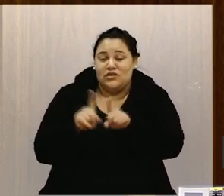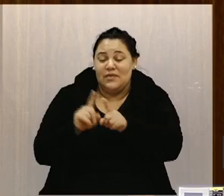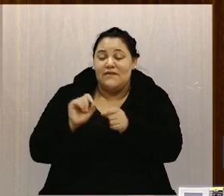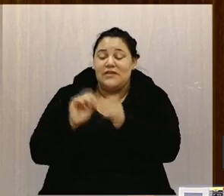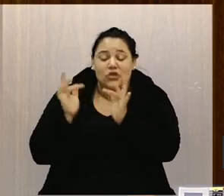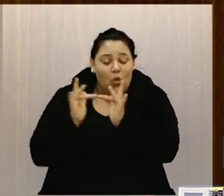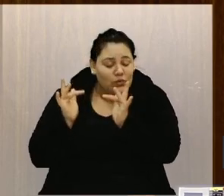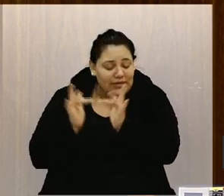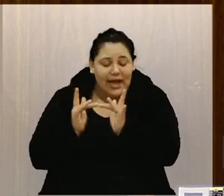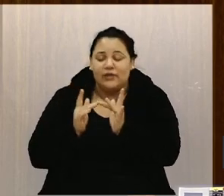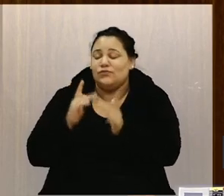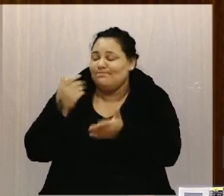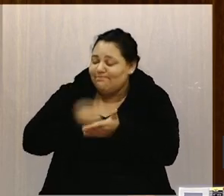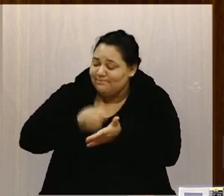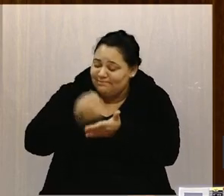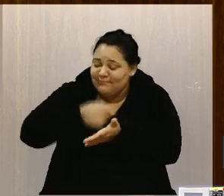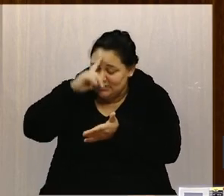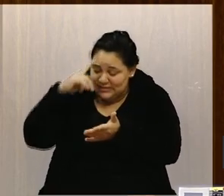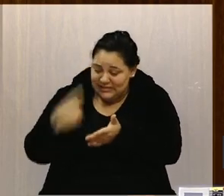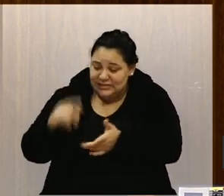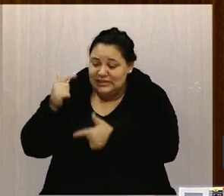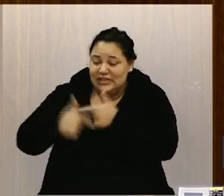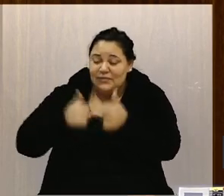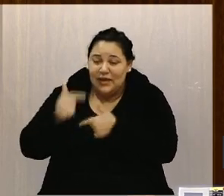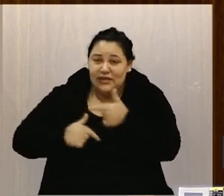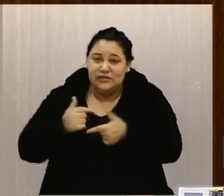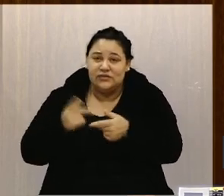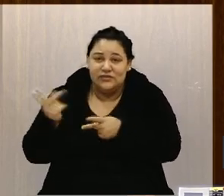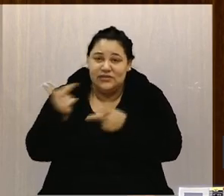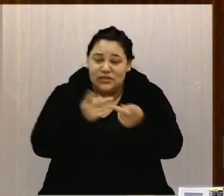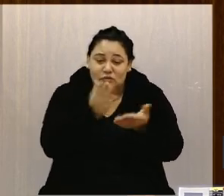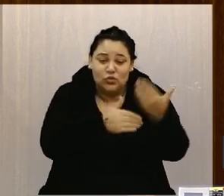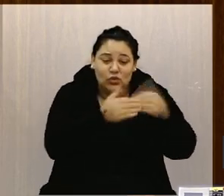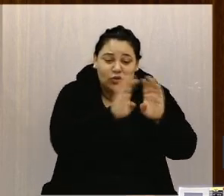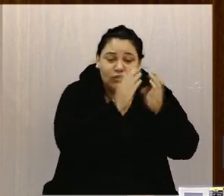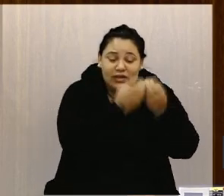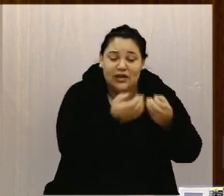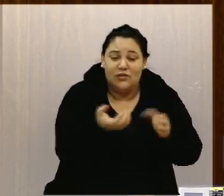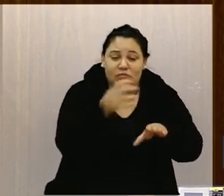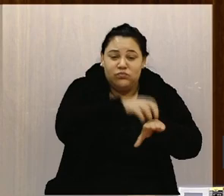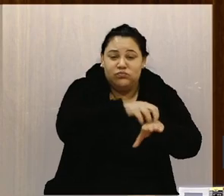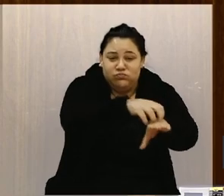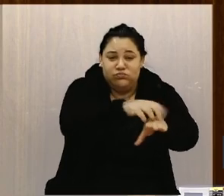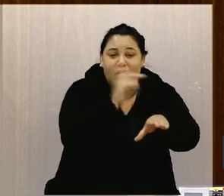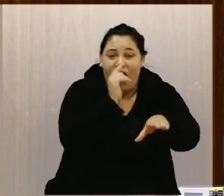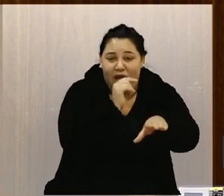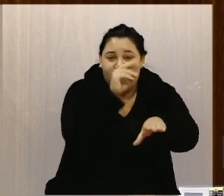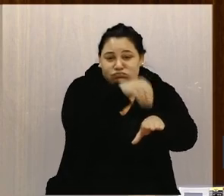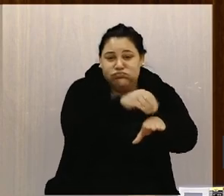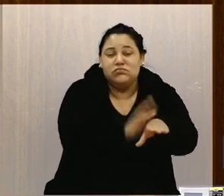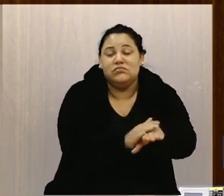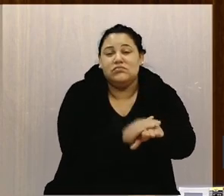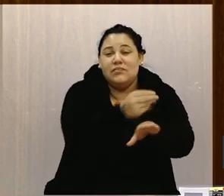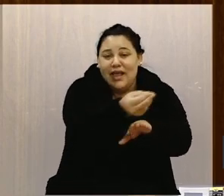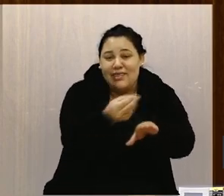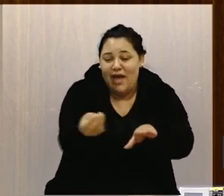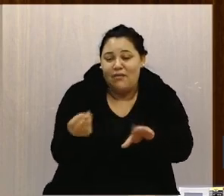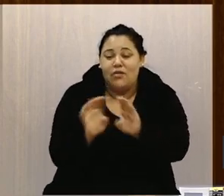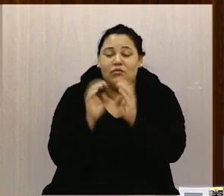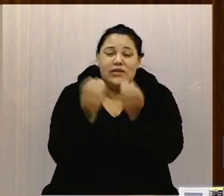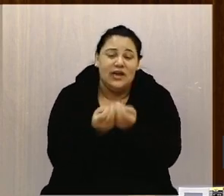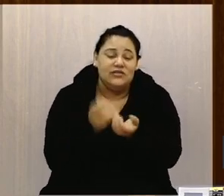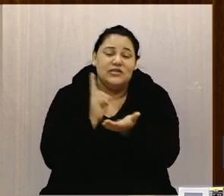conosco, está indo com o Caminhão Pipo em todas as comunidades, sempre que a gente pede, está nos retornando, está retornando à comunidade,